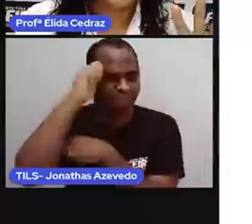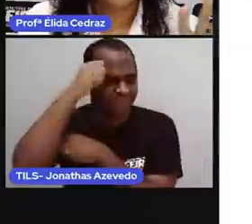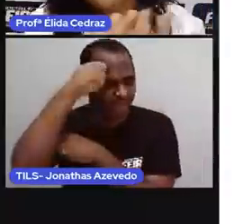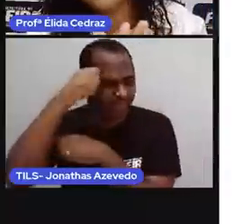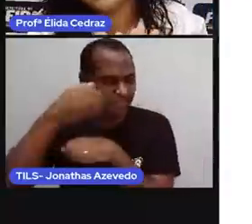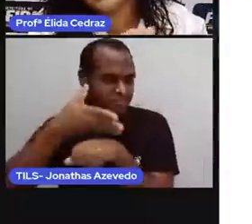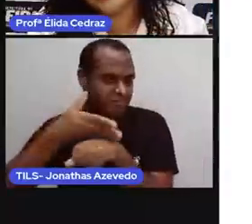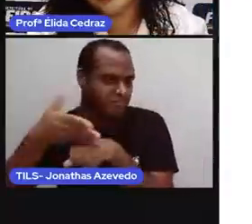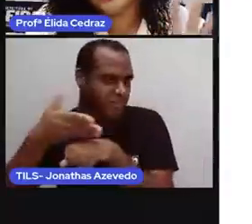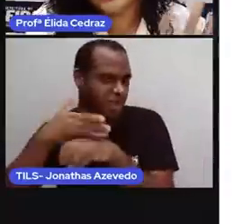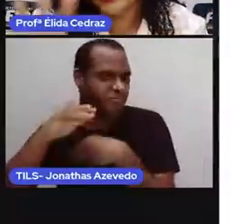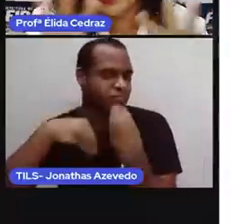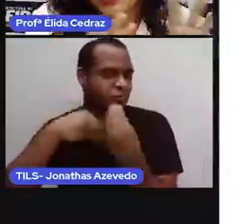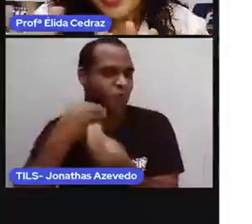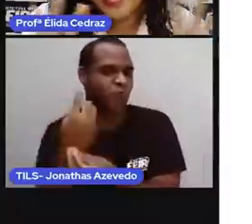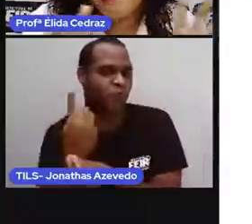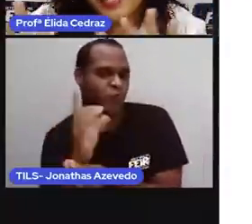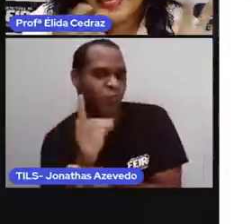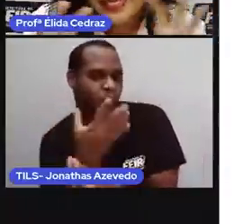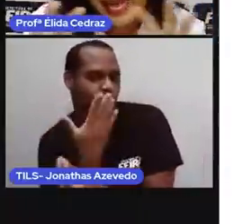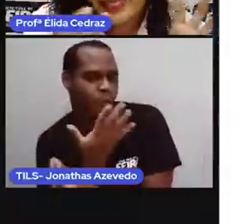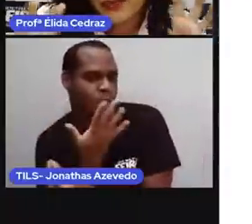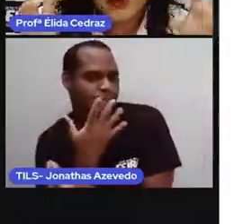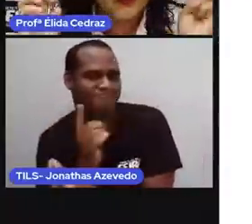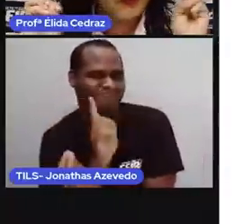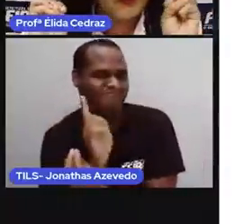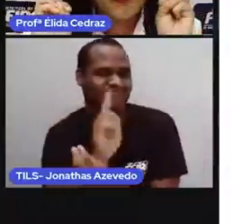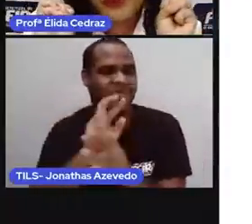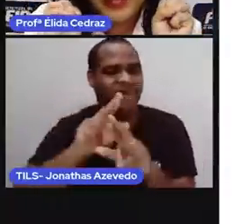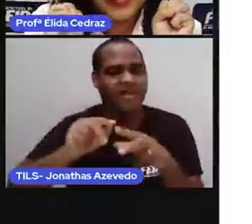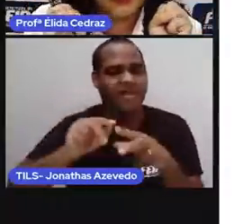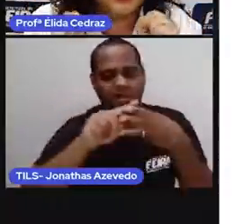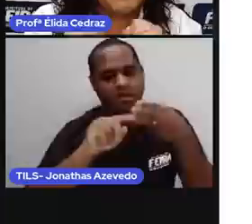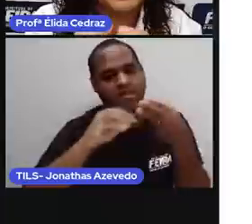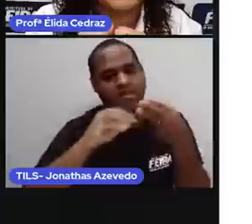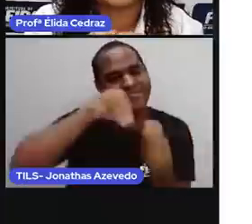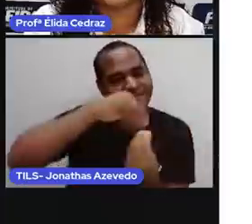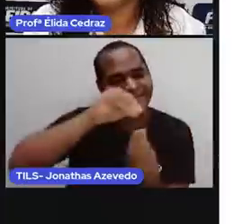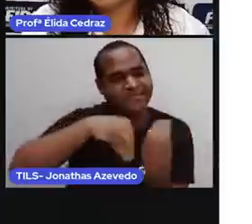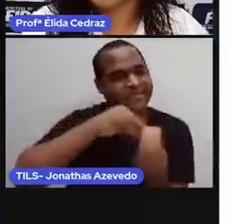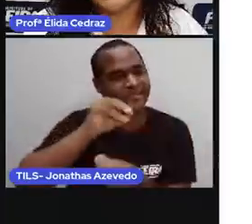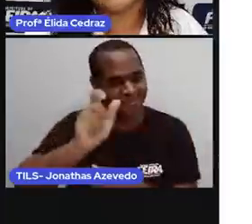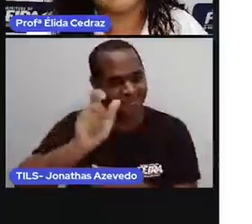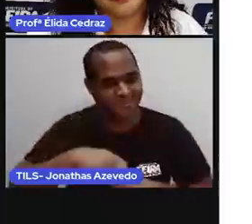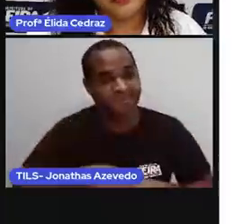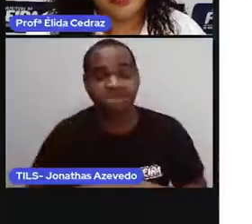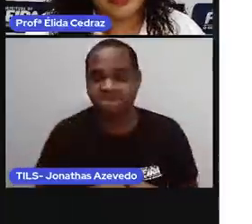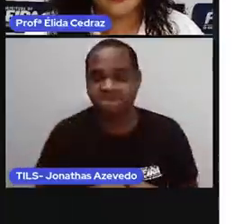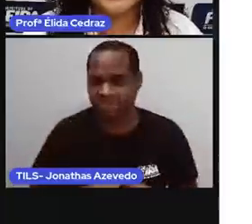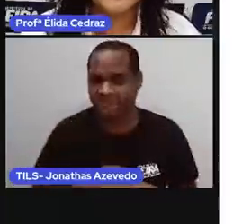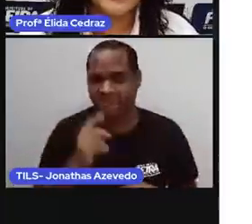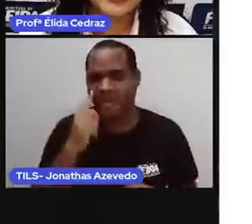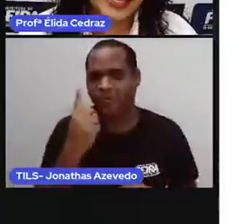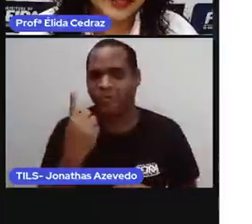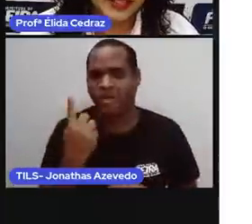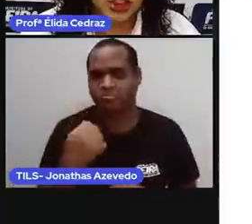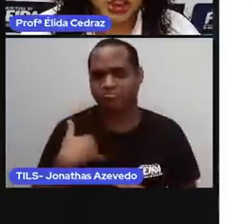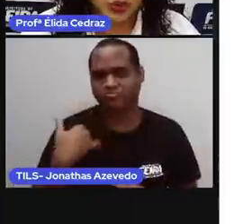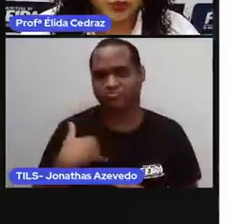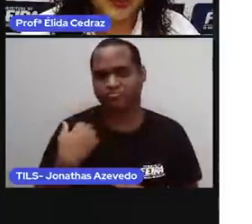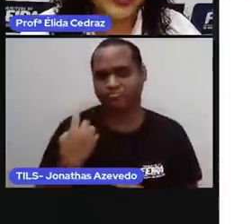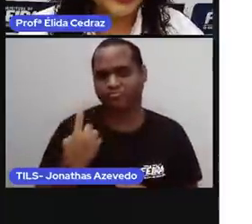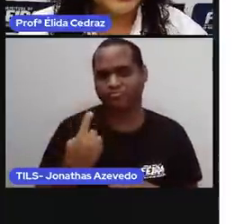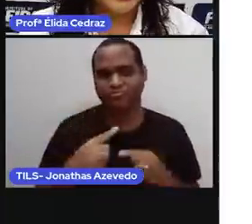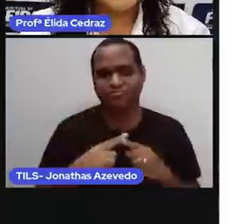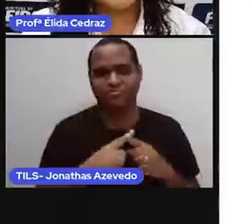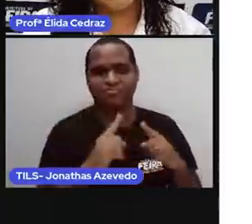com branco. Não é de uma cor só. É mariscada. É uma cor bonita, a da minha gata. Nala tem um ano. E eu resgatei de